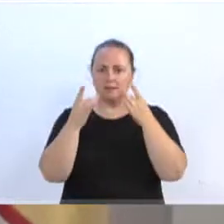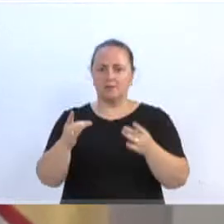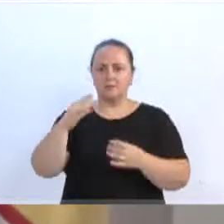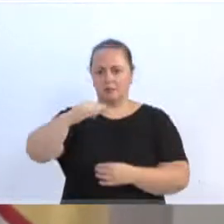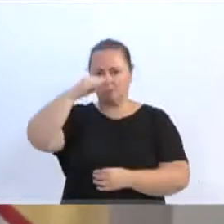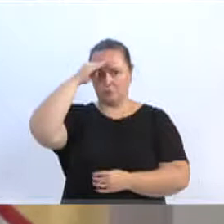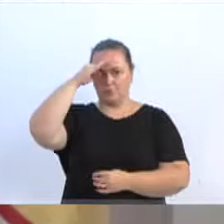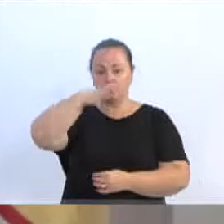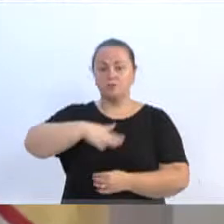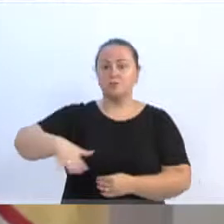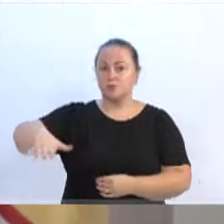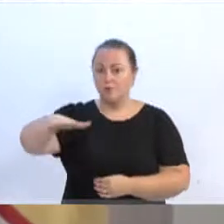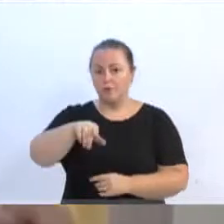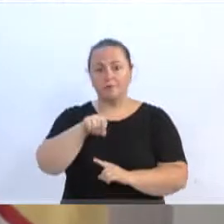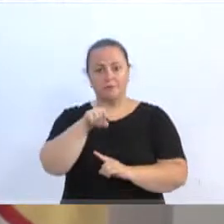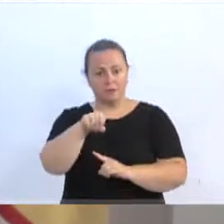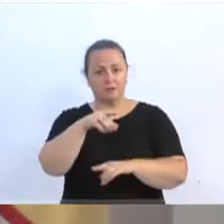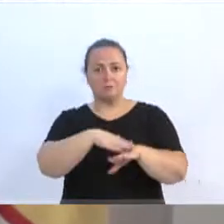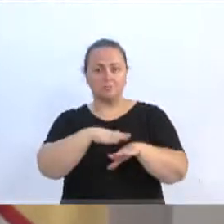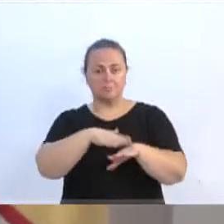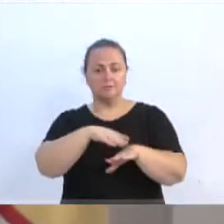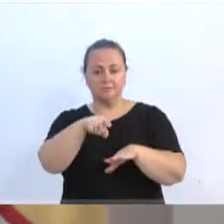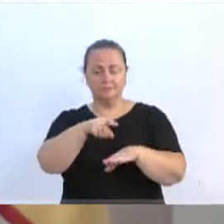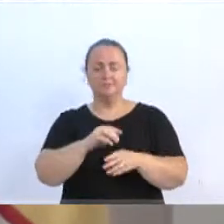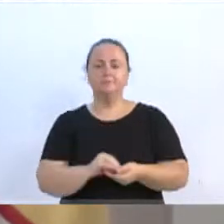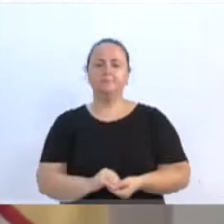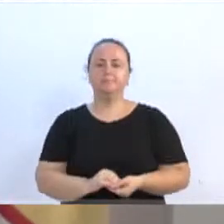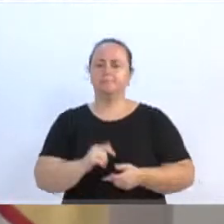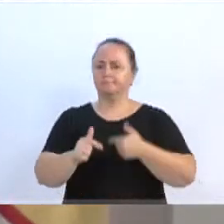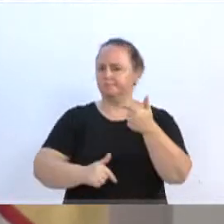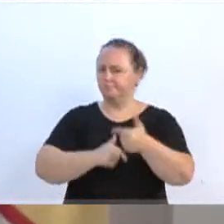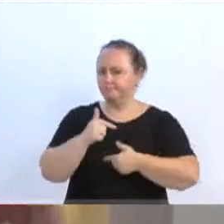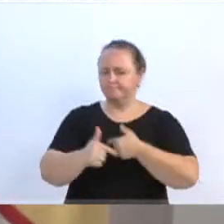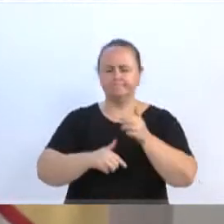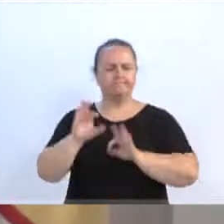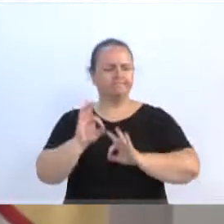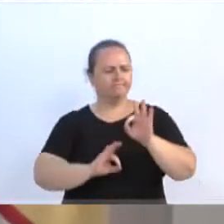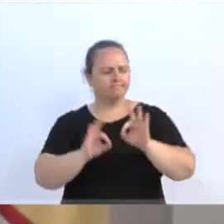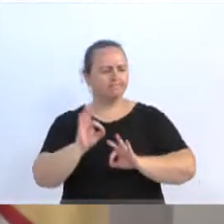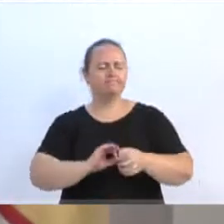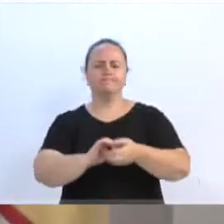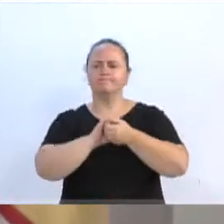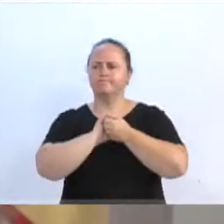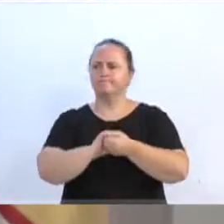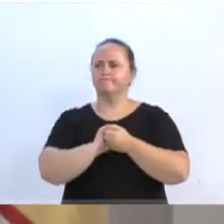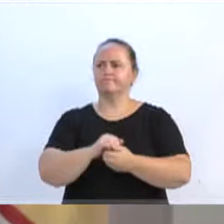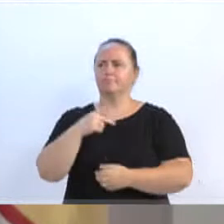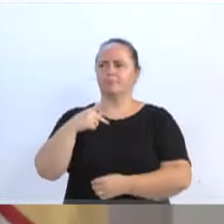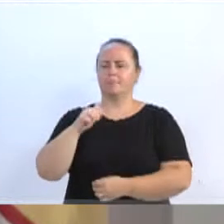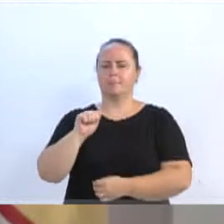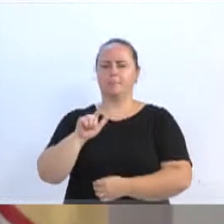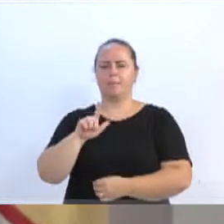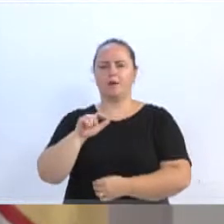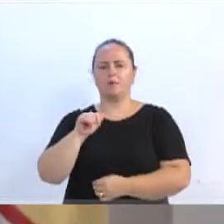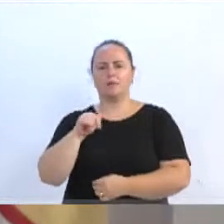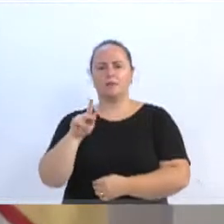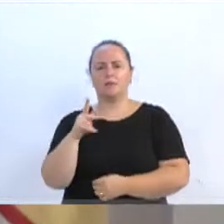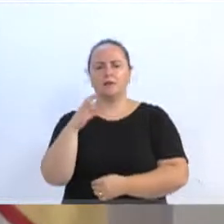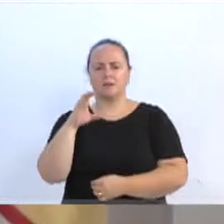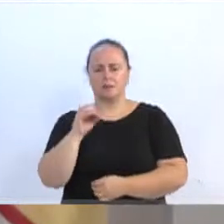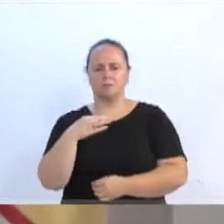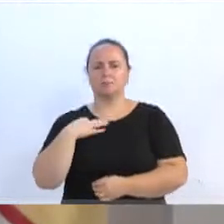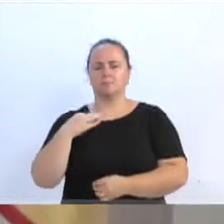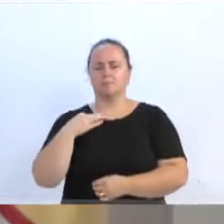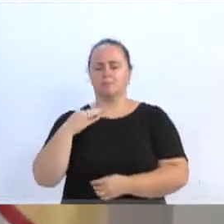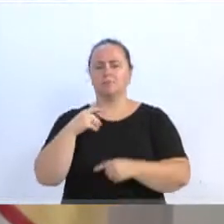é sua região lá também, estavam lá trabalhando, fazendo aí, preparando, parabéns ao Paulinho, fazer isso aí, levantar a associação, serviço voluntário.